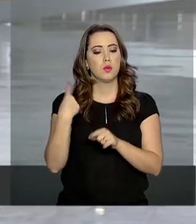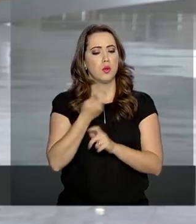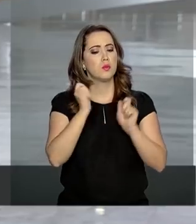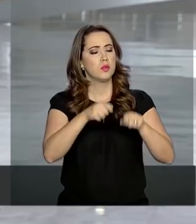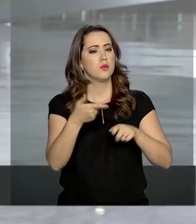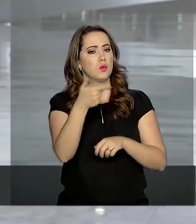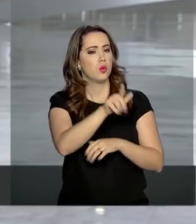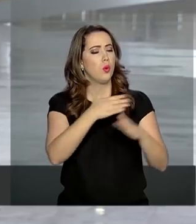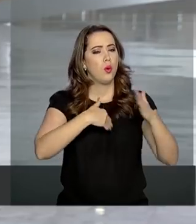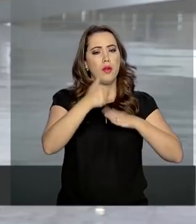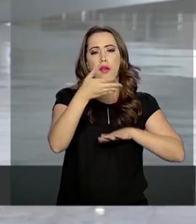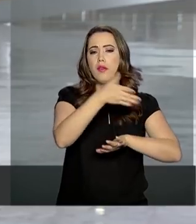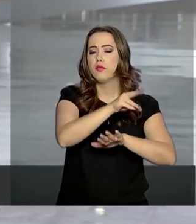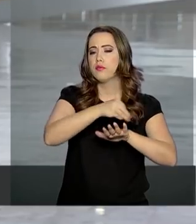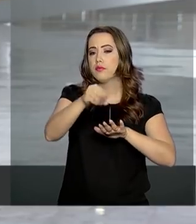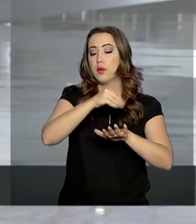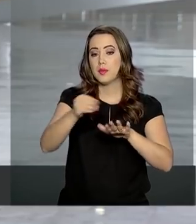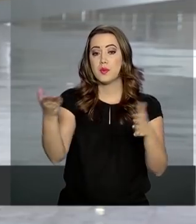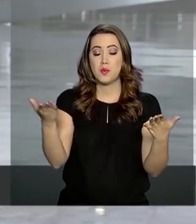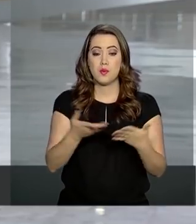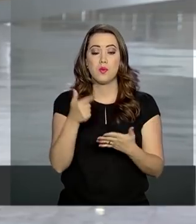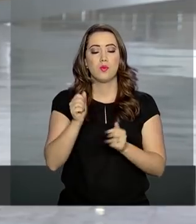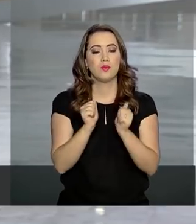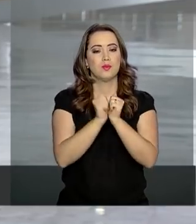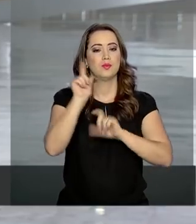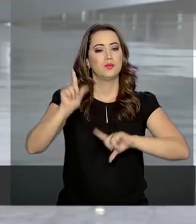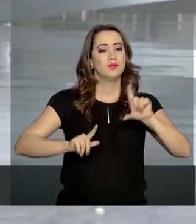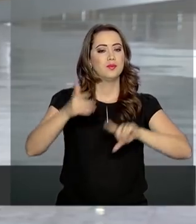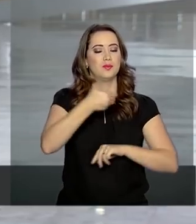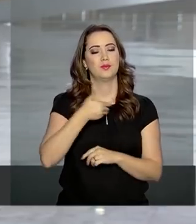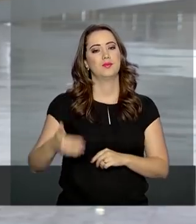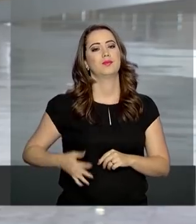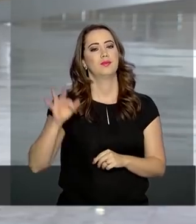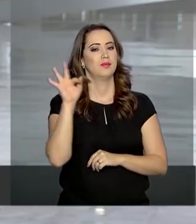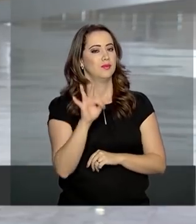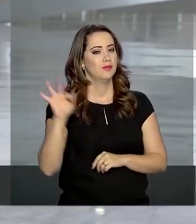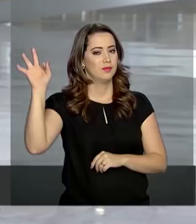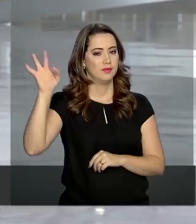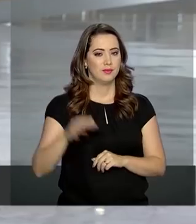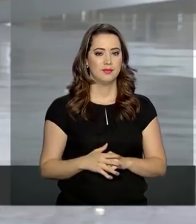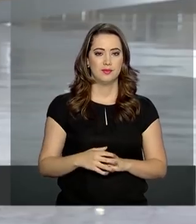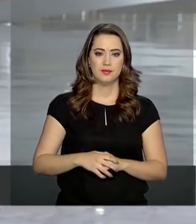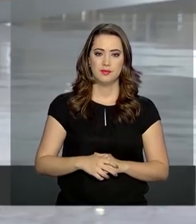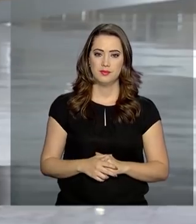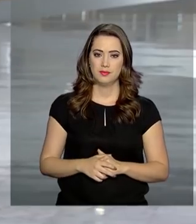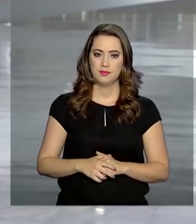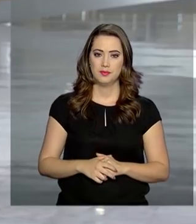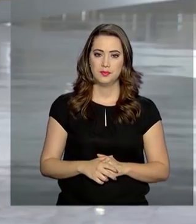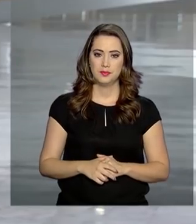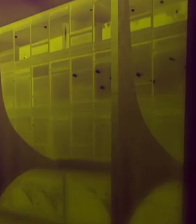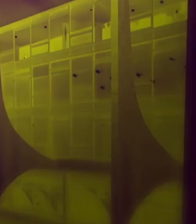nós podemos voltar a qualquer momento com outras informações. Continue com a gente na NBR e a TV do Governo Federal.